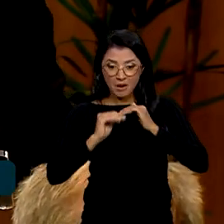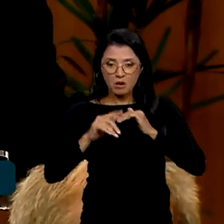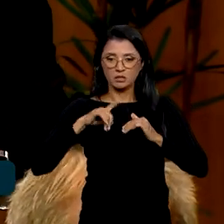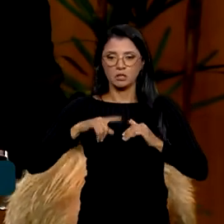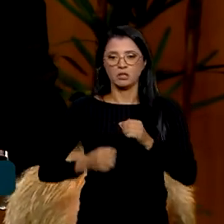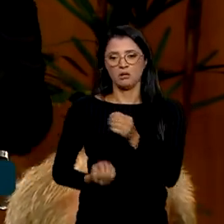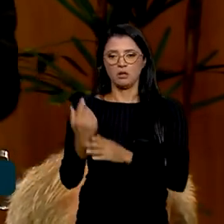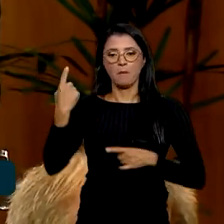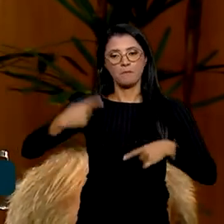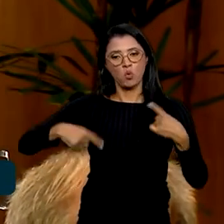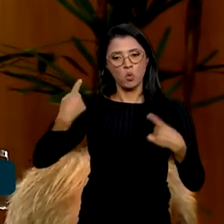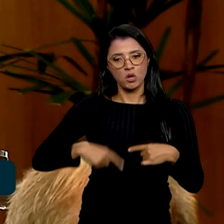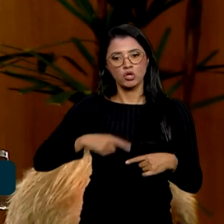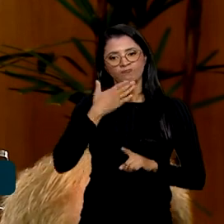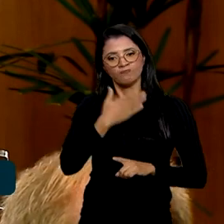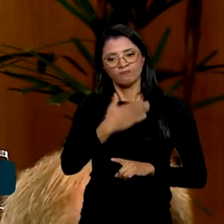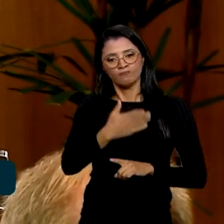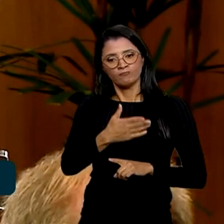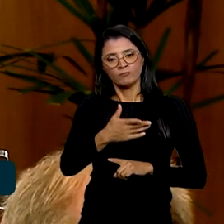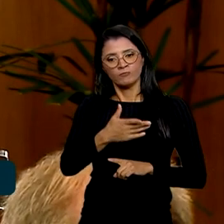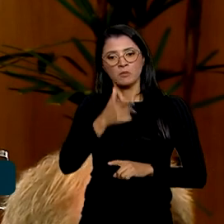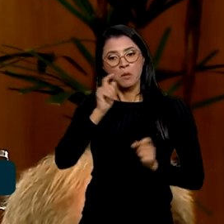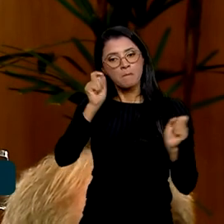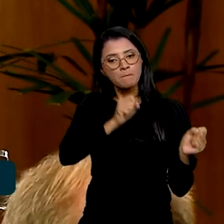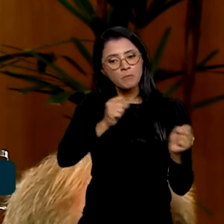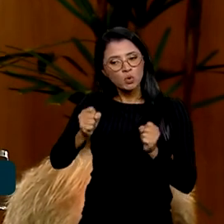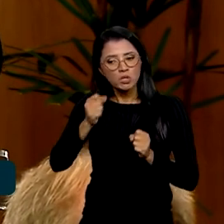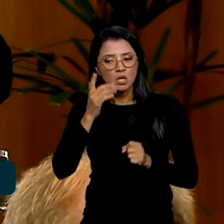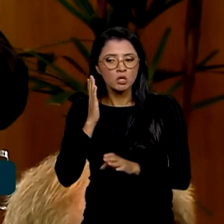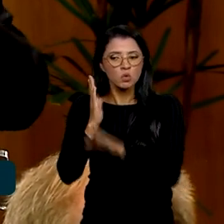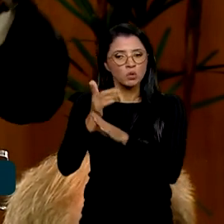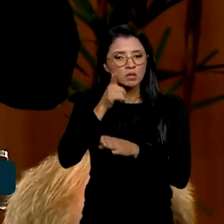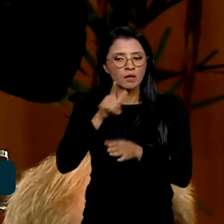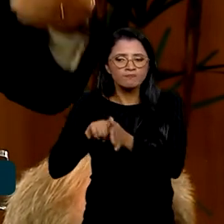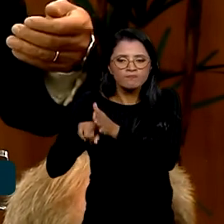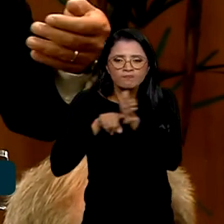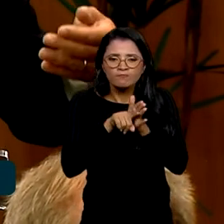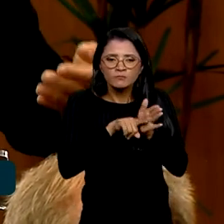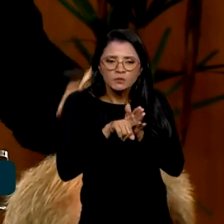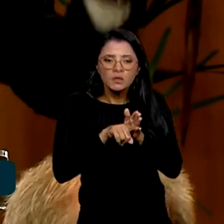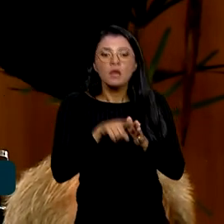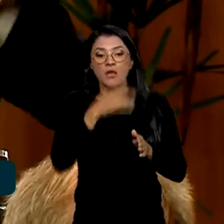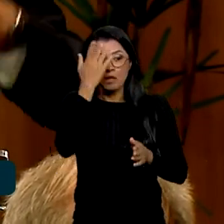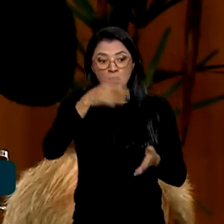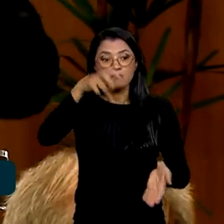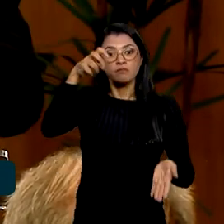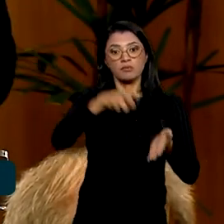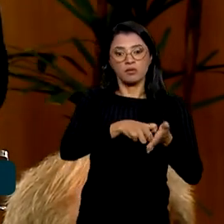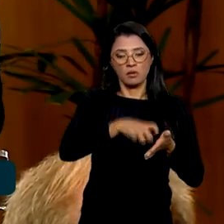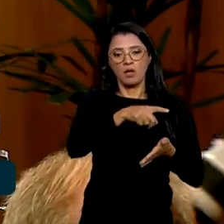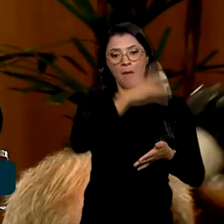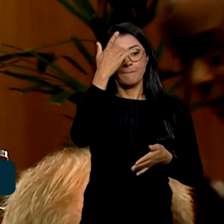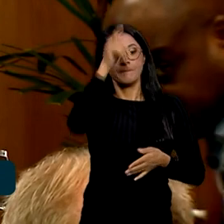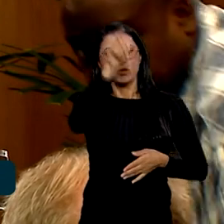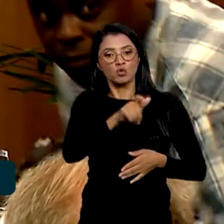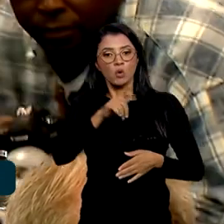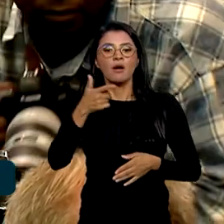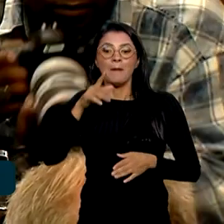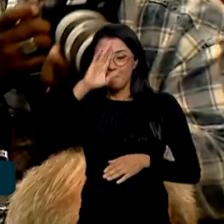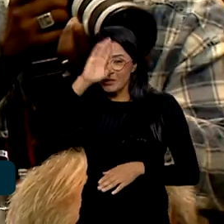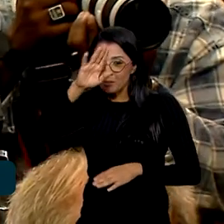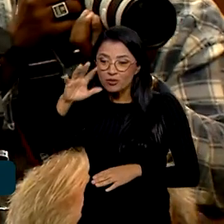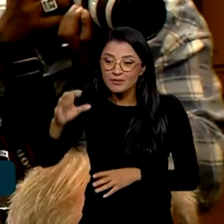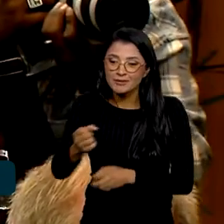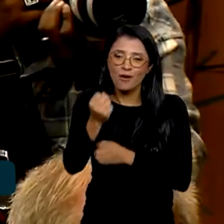uma política afirmativa de identificar, investigar, responsabilizar, mas principalmente resgatar